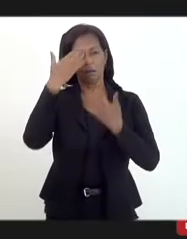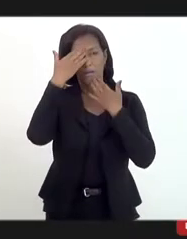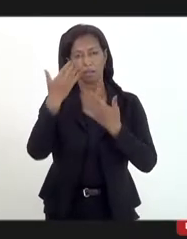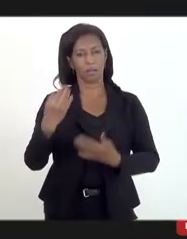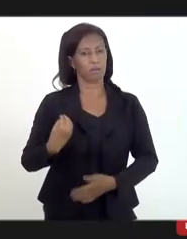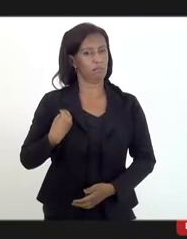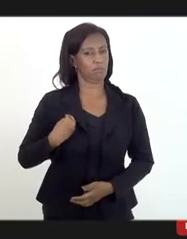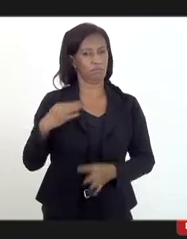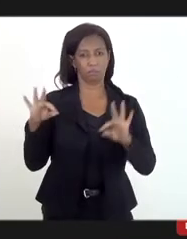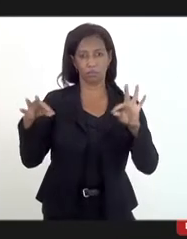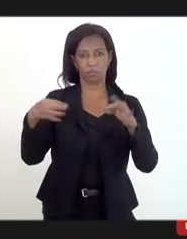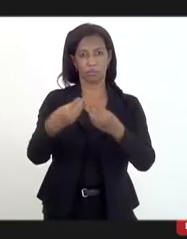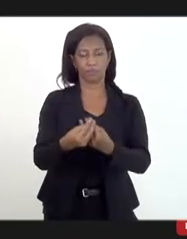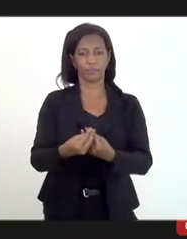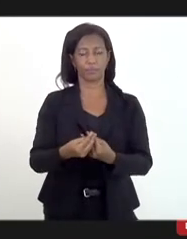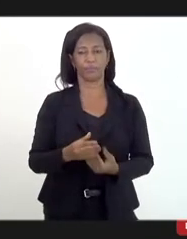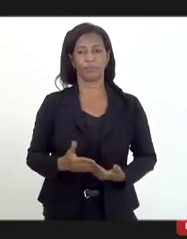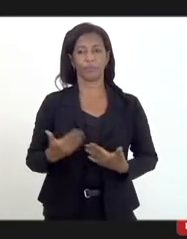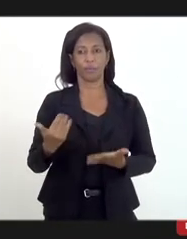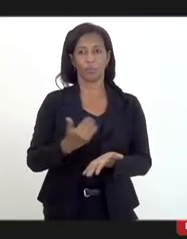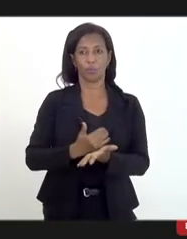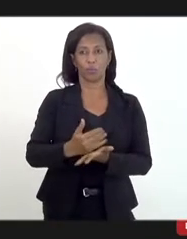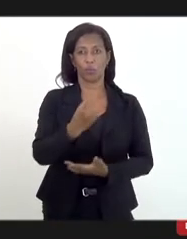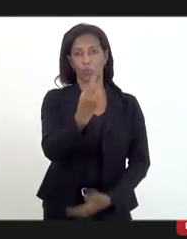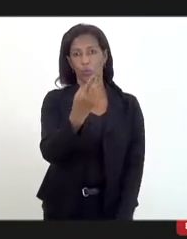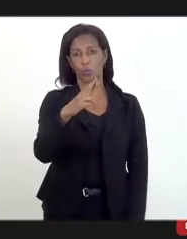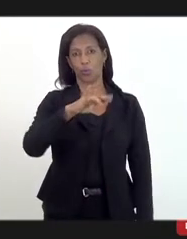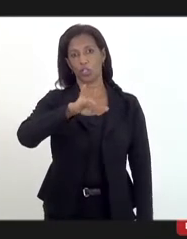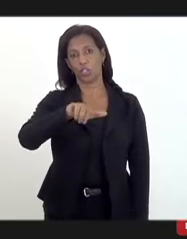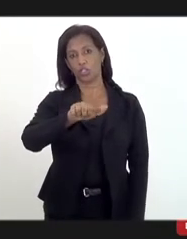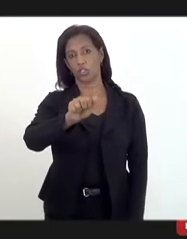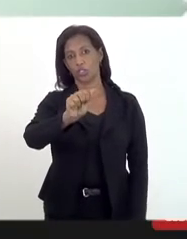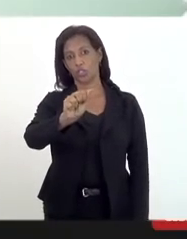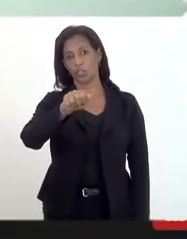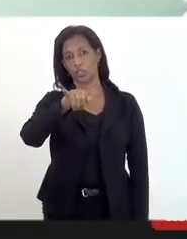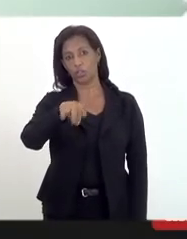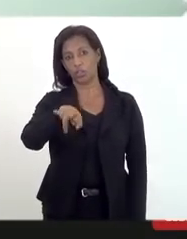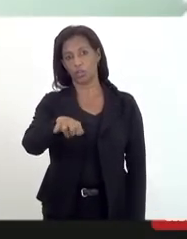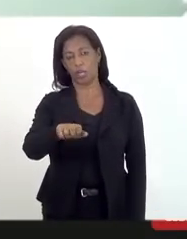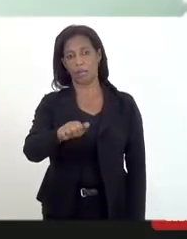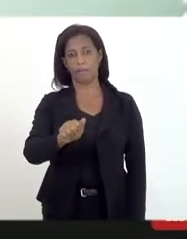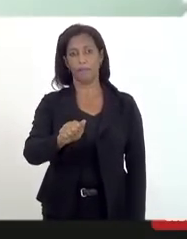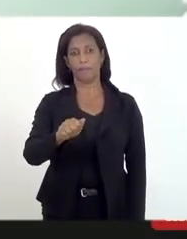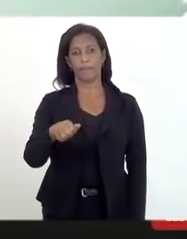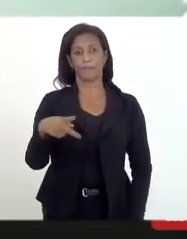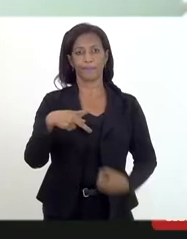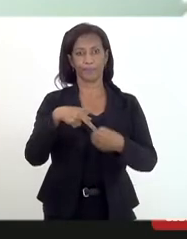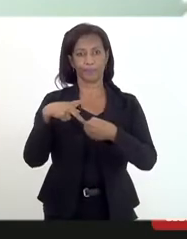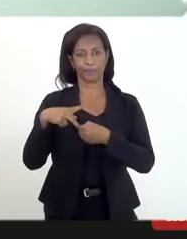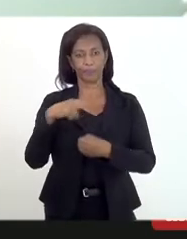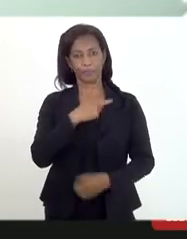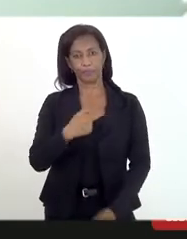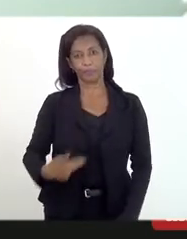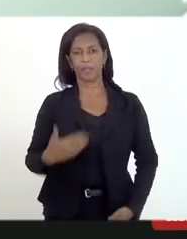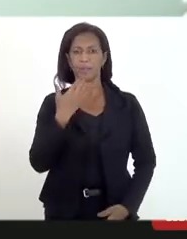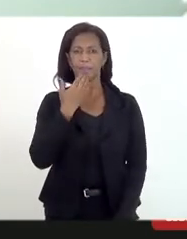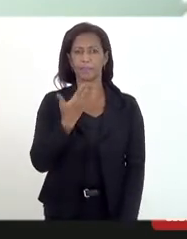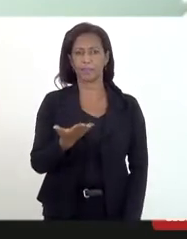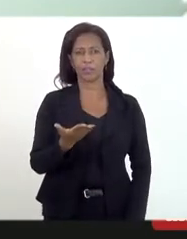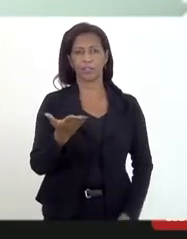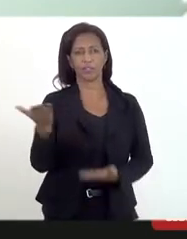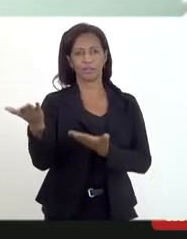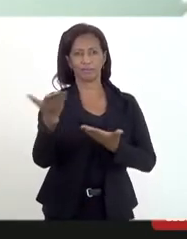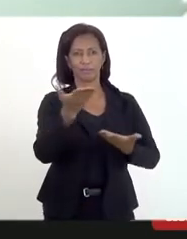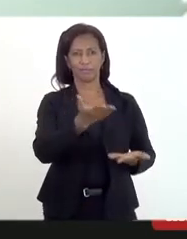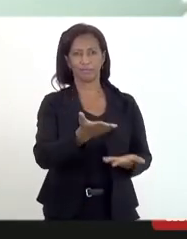de todos. E vamos começar pelo doutor Jaime Mitropolos, Procurador da República, pedindo à vossa excelência que